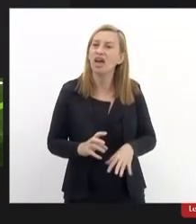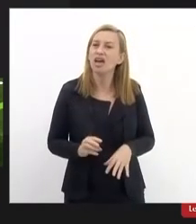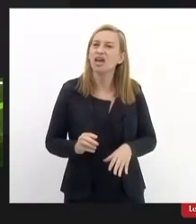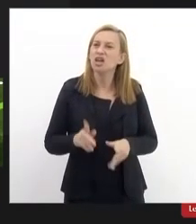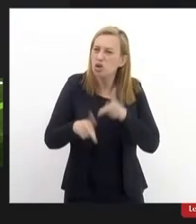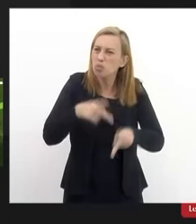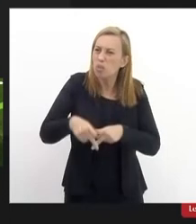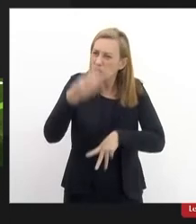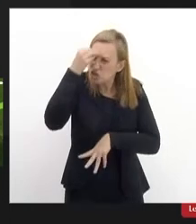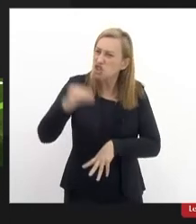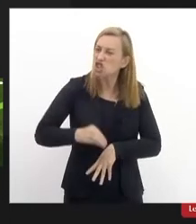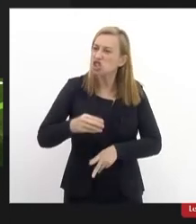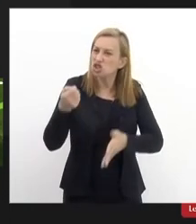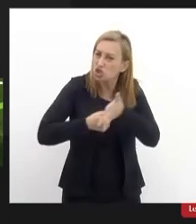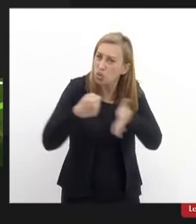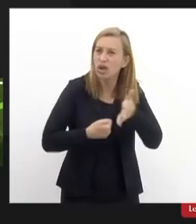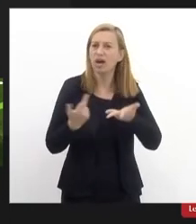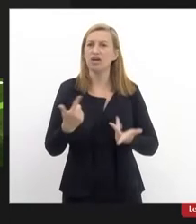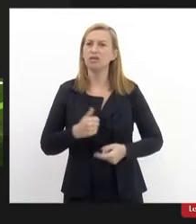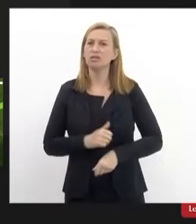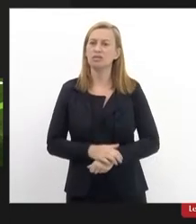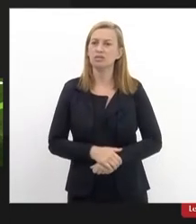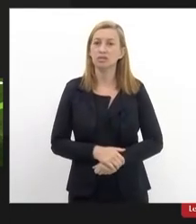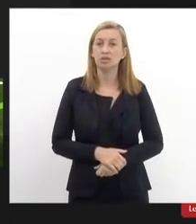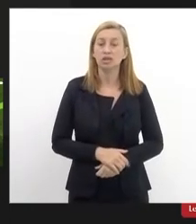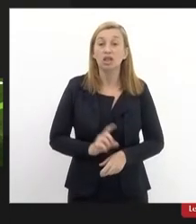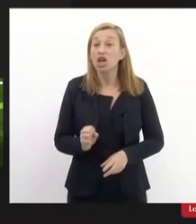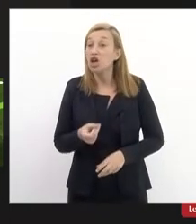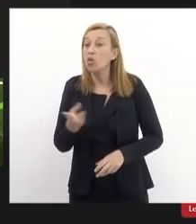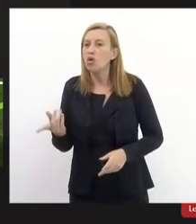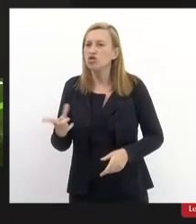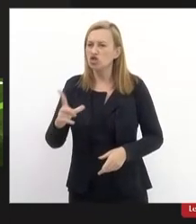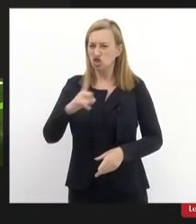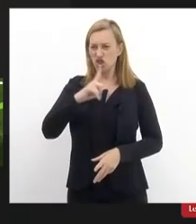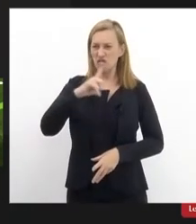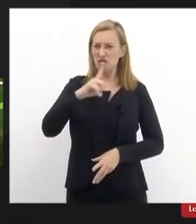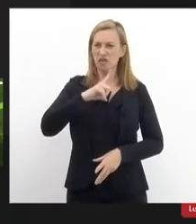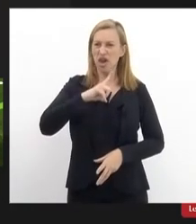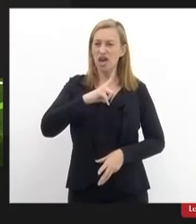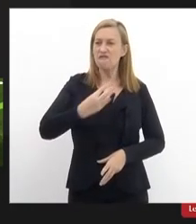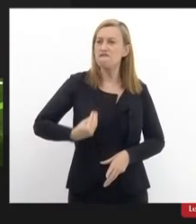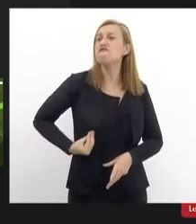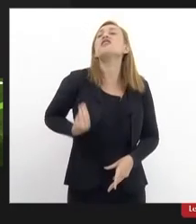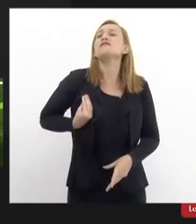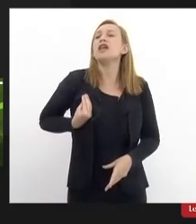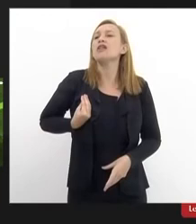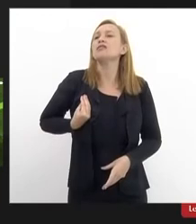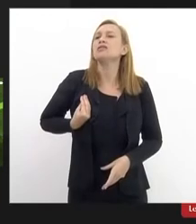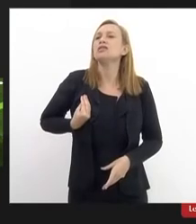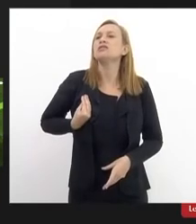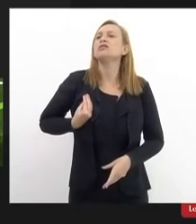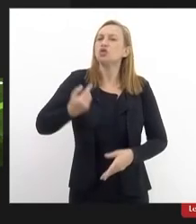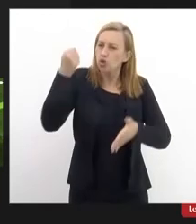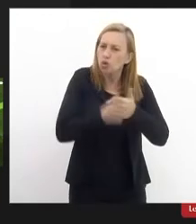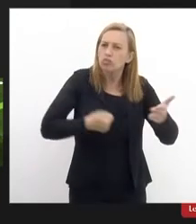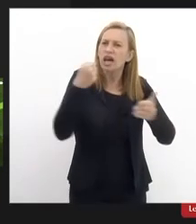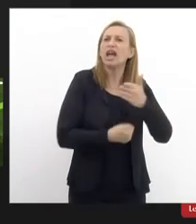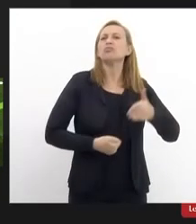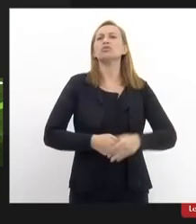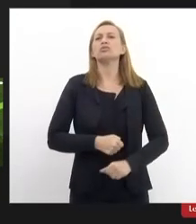desista da sua luta enquanto tivermos um sopro de vida lutaremos